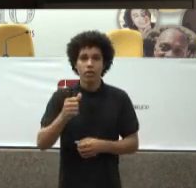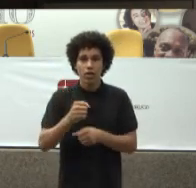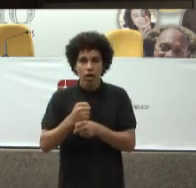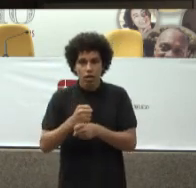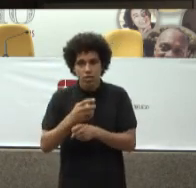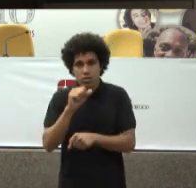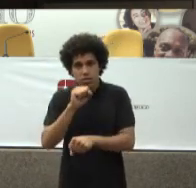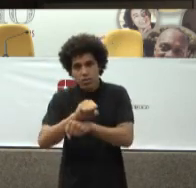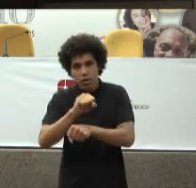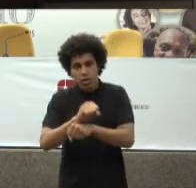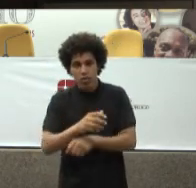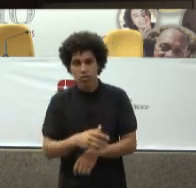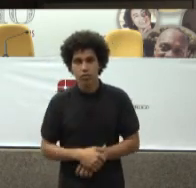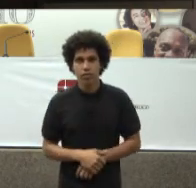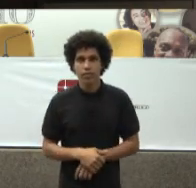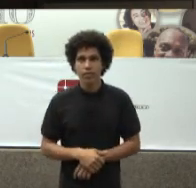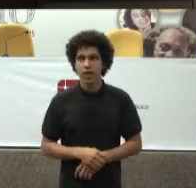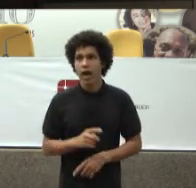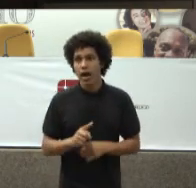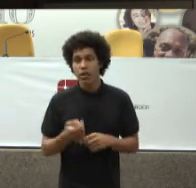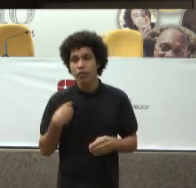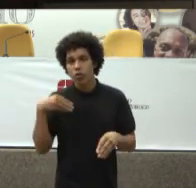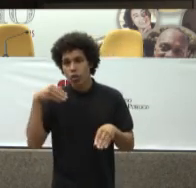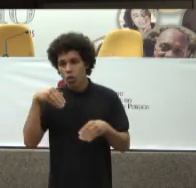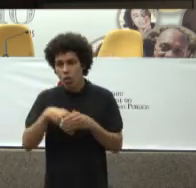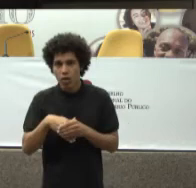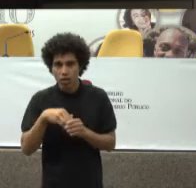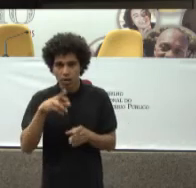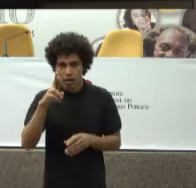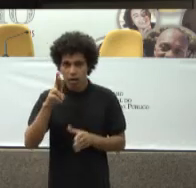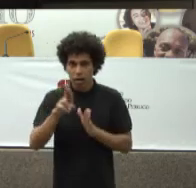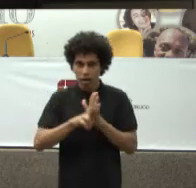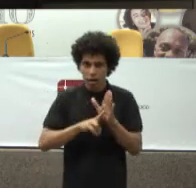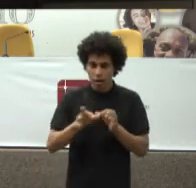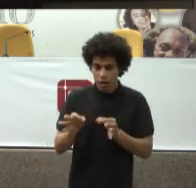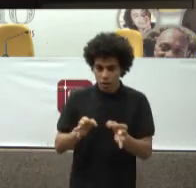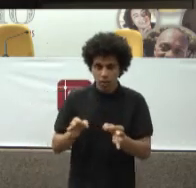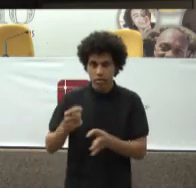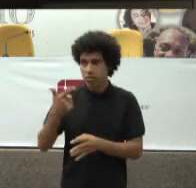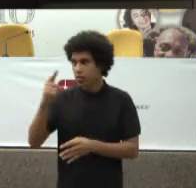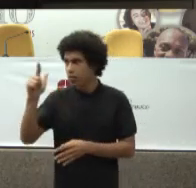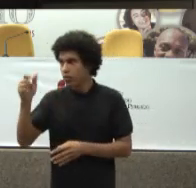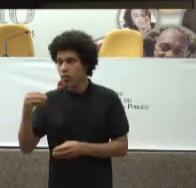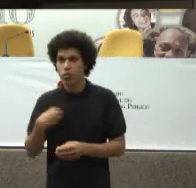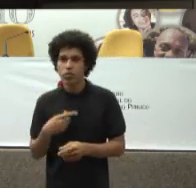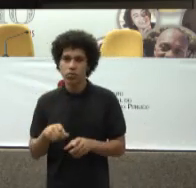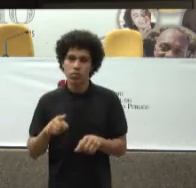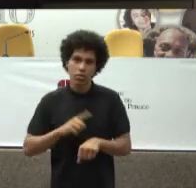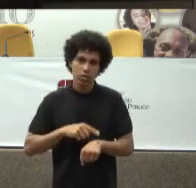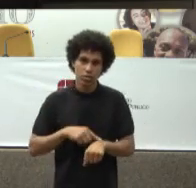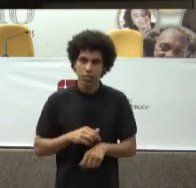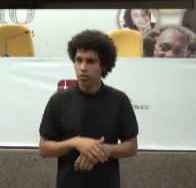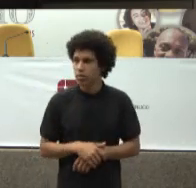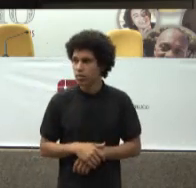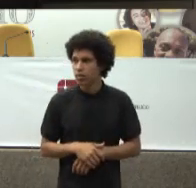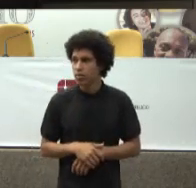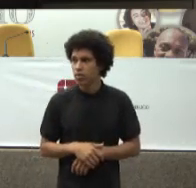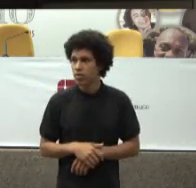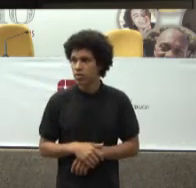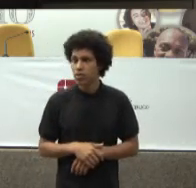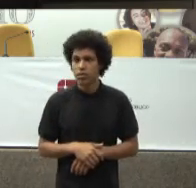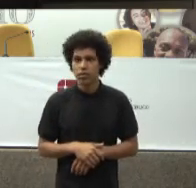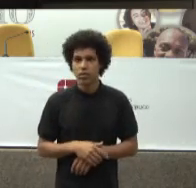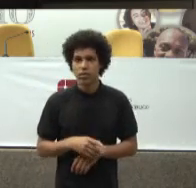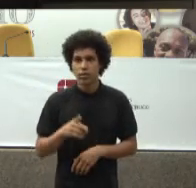aí Ele foi colocado Em uma regulação Depois de muito tempo E aí foi marcado E foi agendado Ele foi entendido Pelo cirurgião De cabeça e pescoço Na data